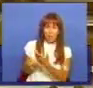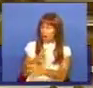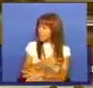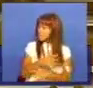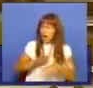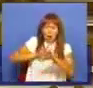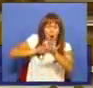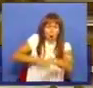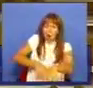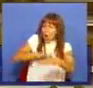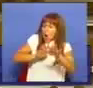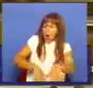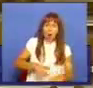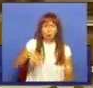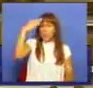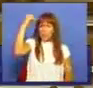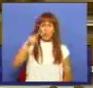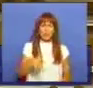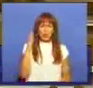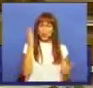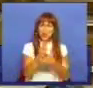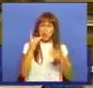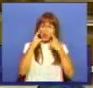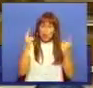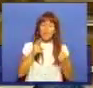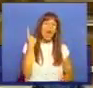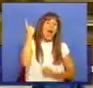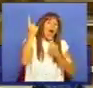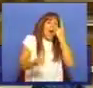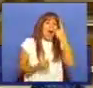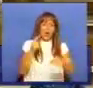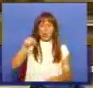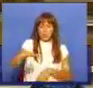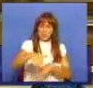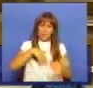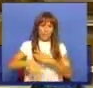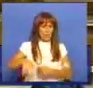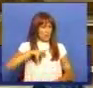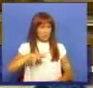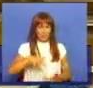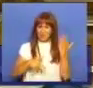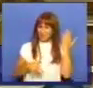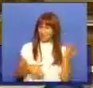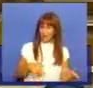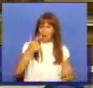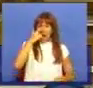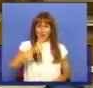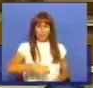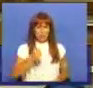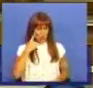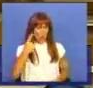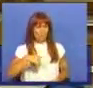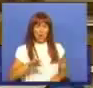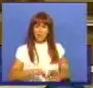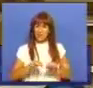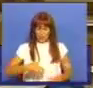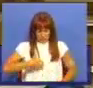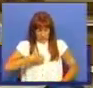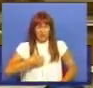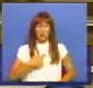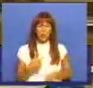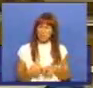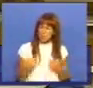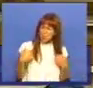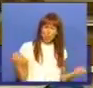manifestação de docentes da escola pública, alguma vez realizada em Portugal. Pessoas que mostraram como se sentiram